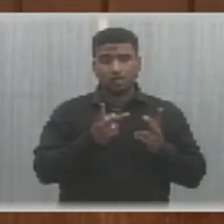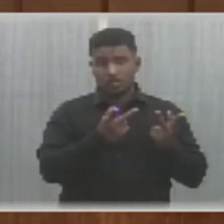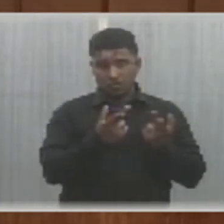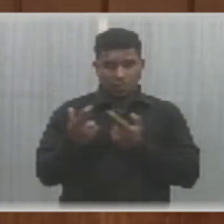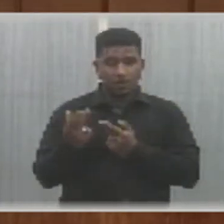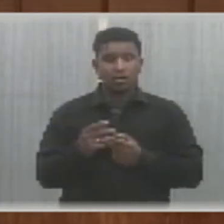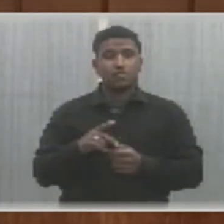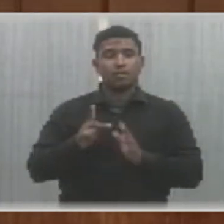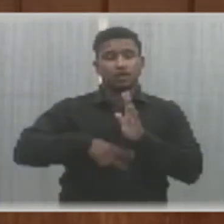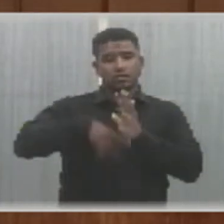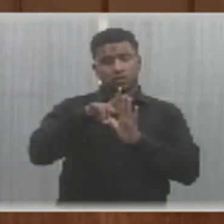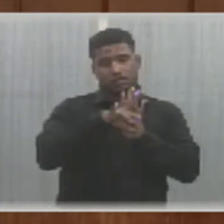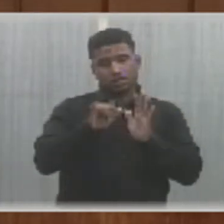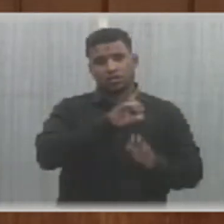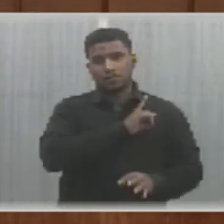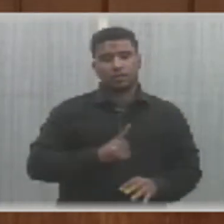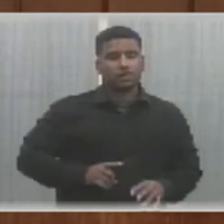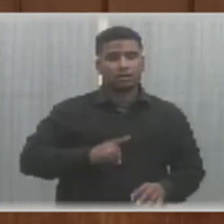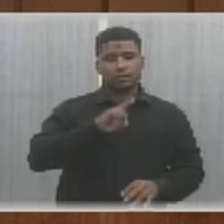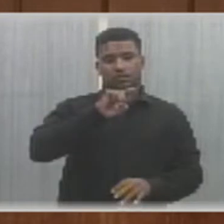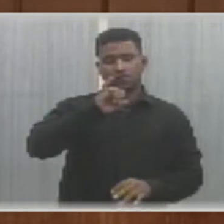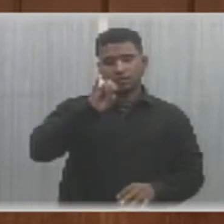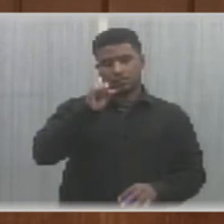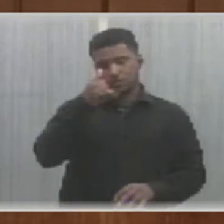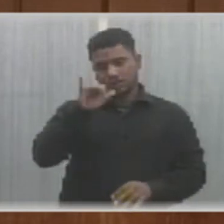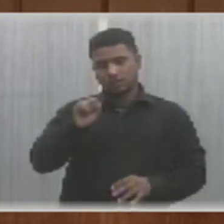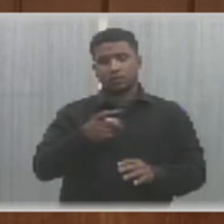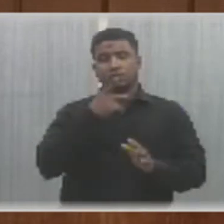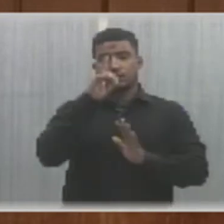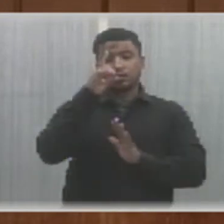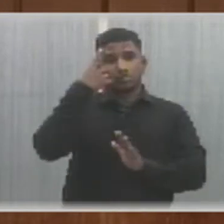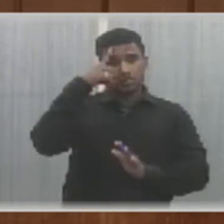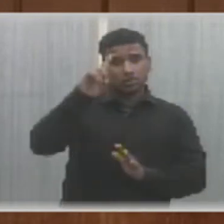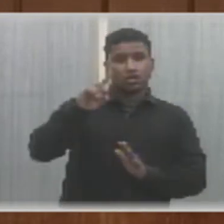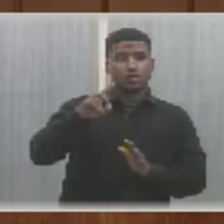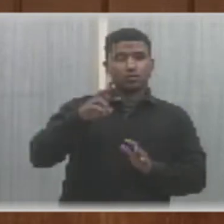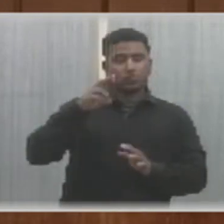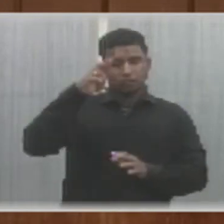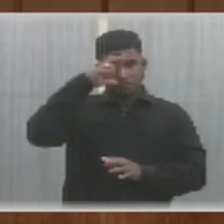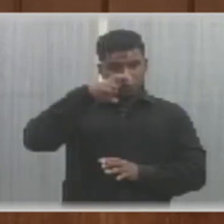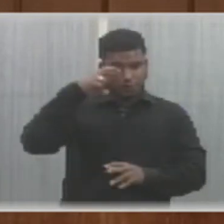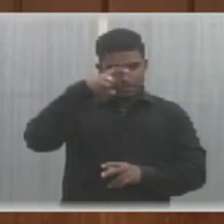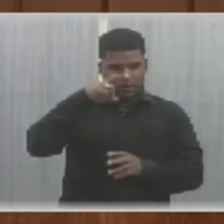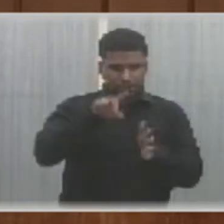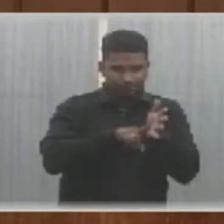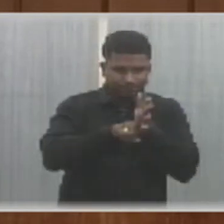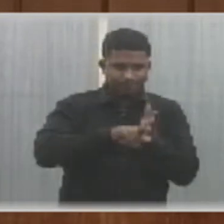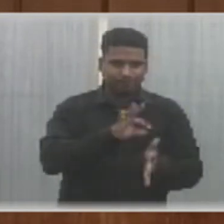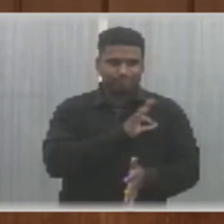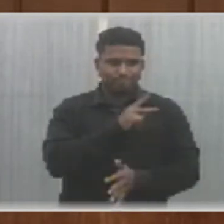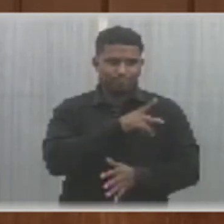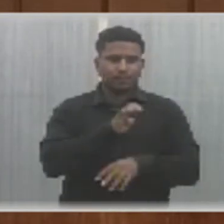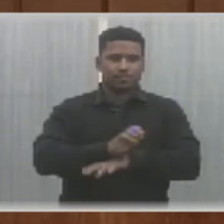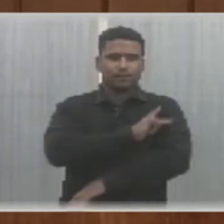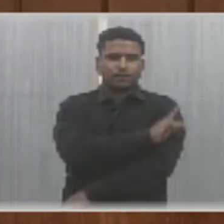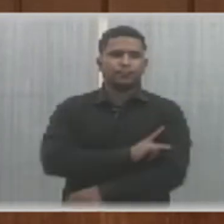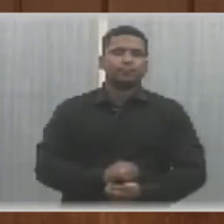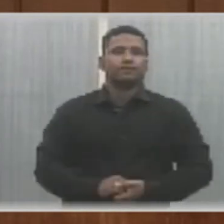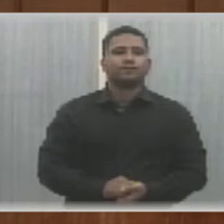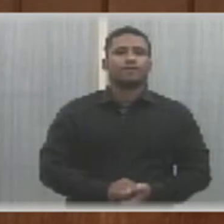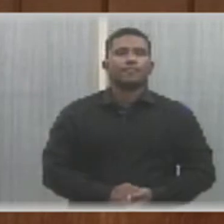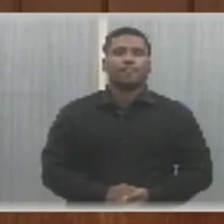o projeto de lei de autoria do senhor deputado Gessivaldo Isaías, que institui o dia do perito oficial de natureza criminal no Estado do Piauí.